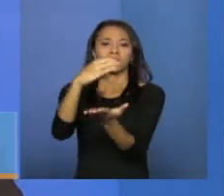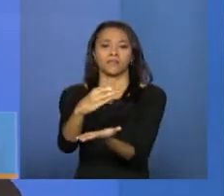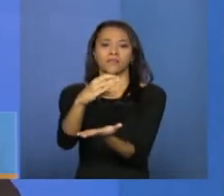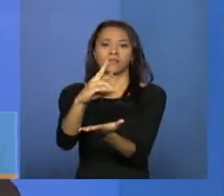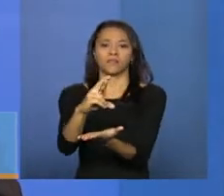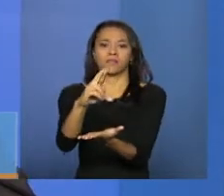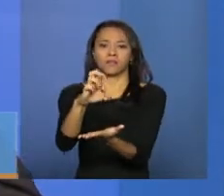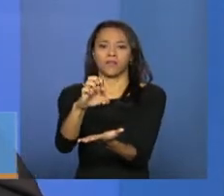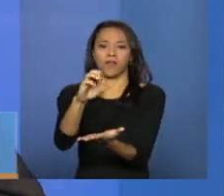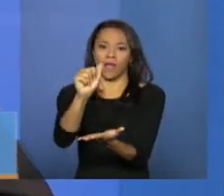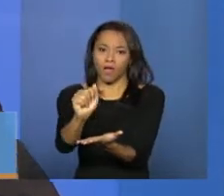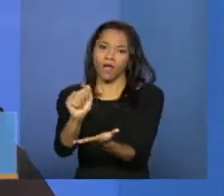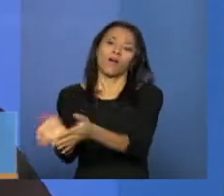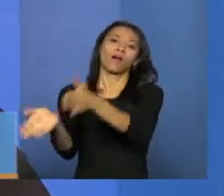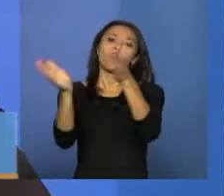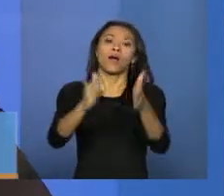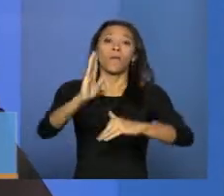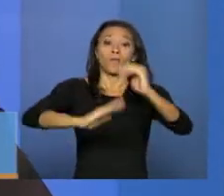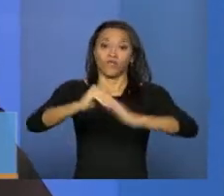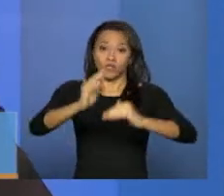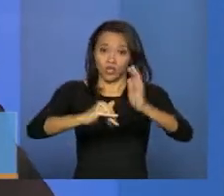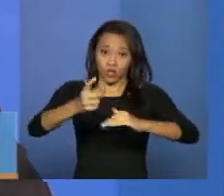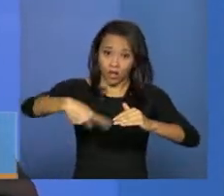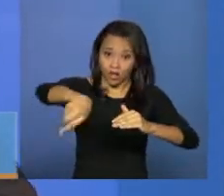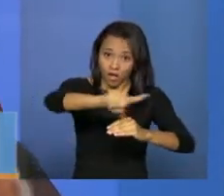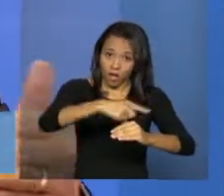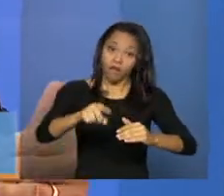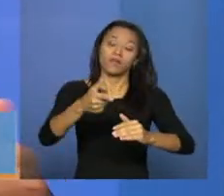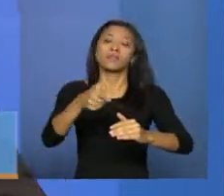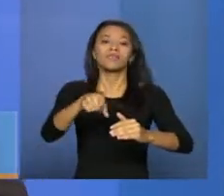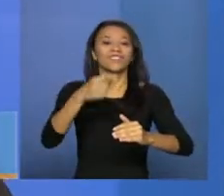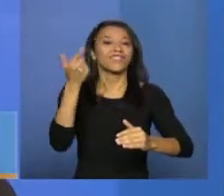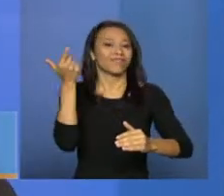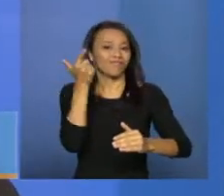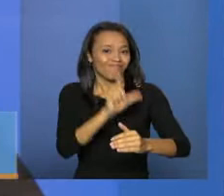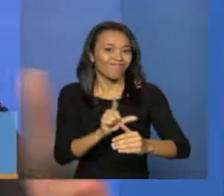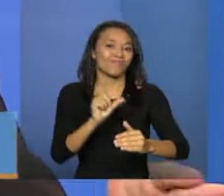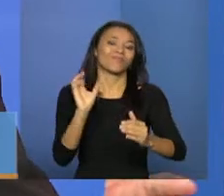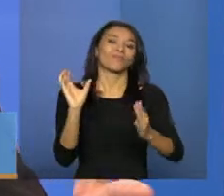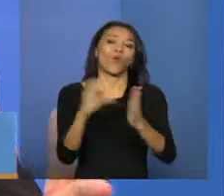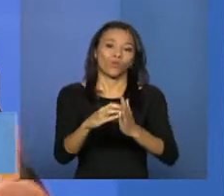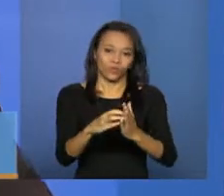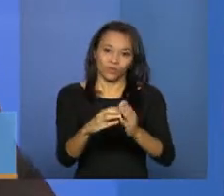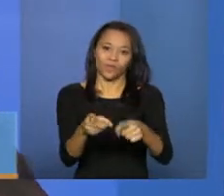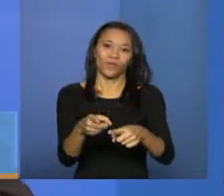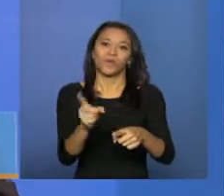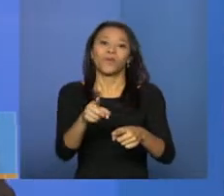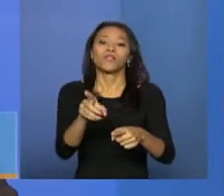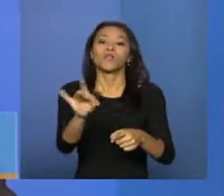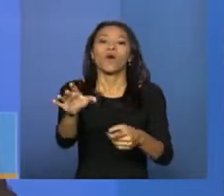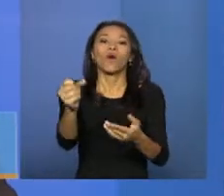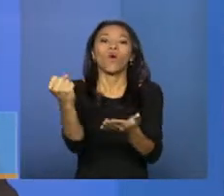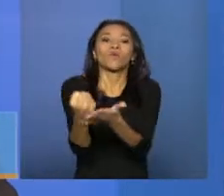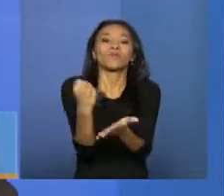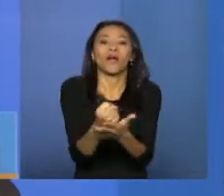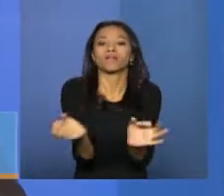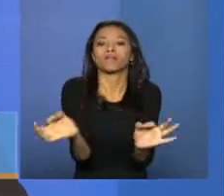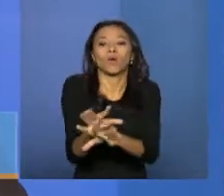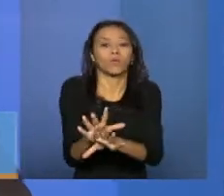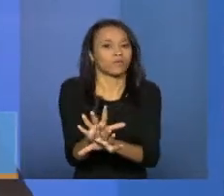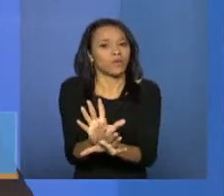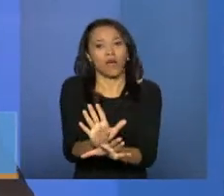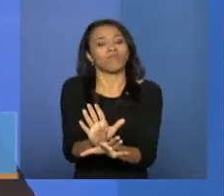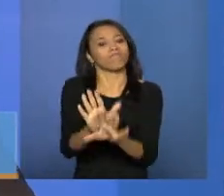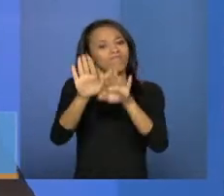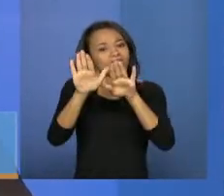estruturado, e a sua equipe concursada. Porque fazer um concurso também não é uma coisa fácil de um dia para o outro. Então,